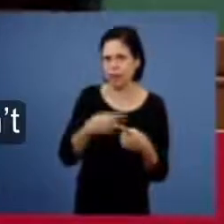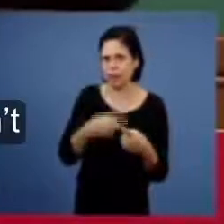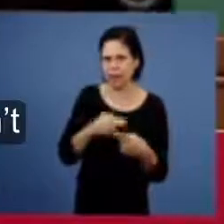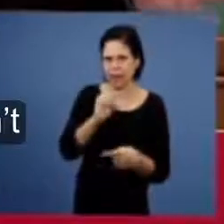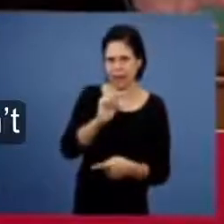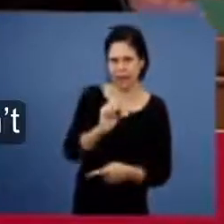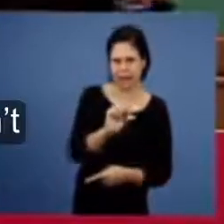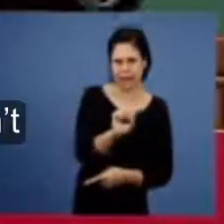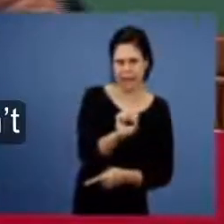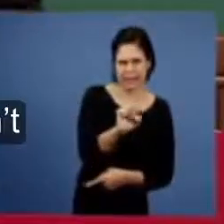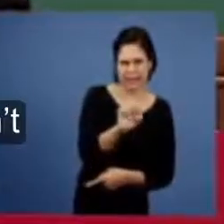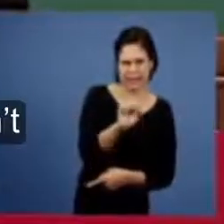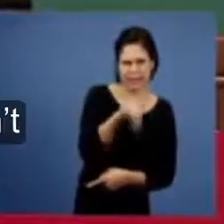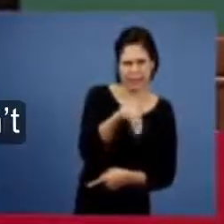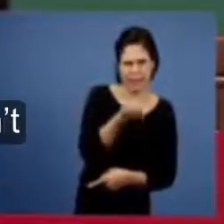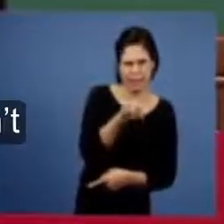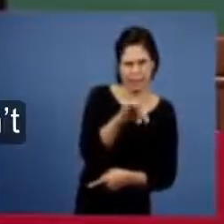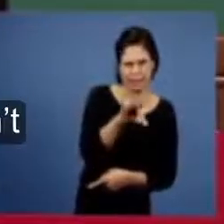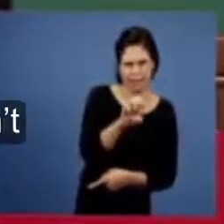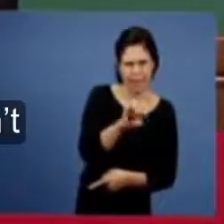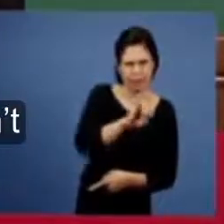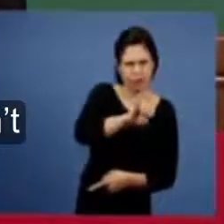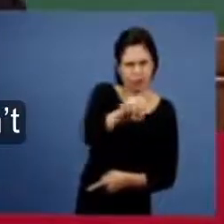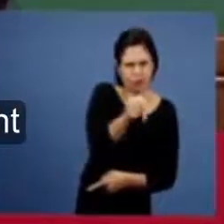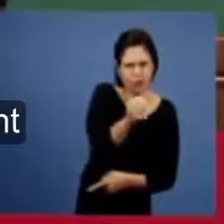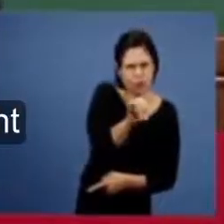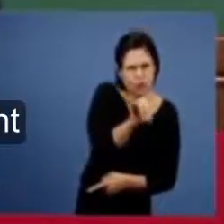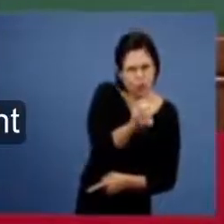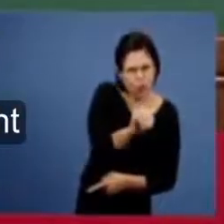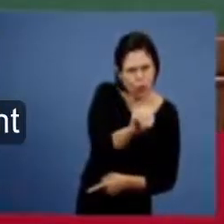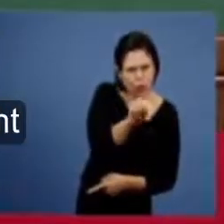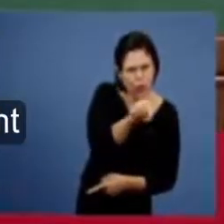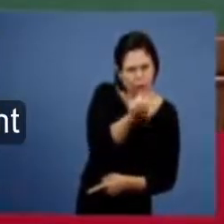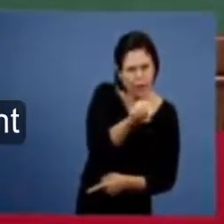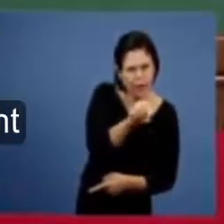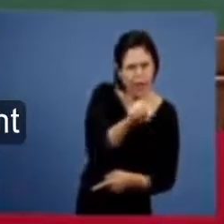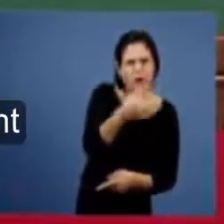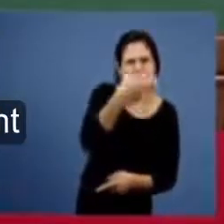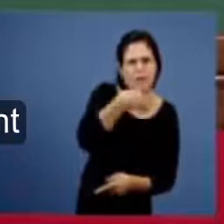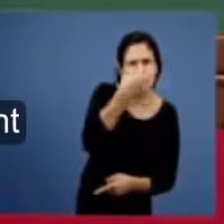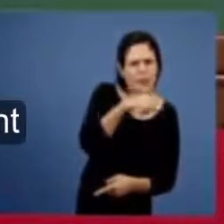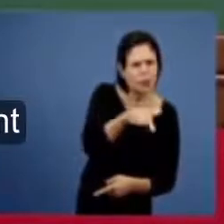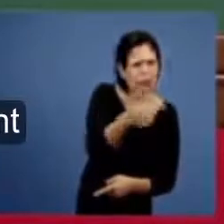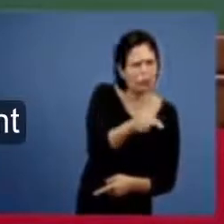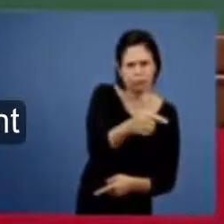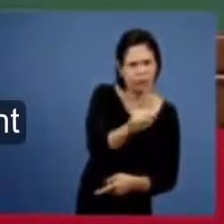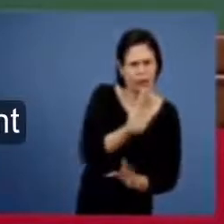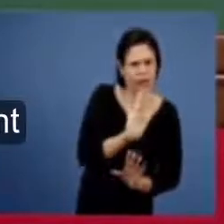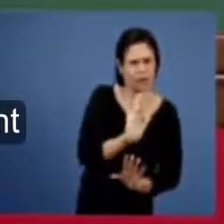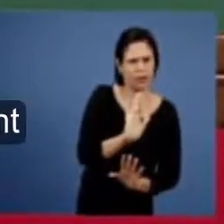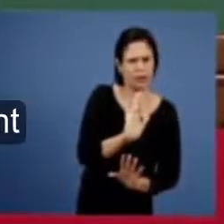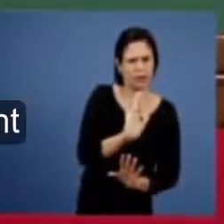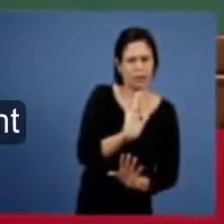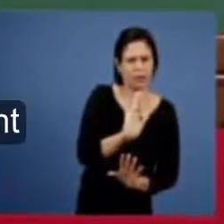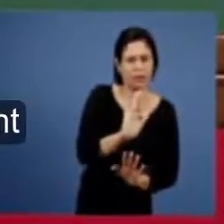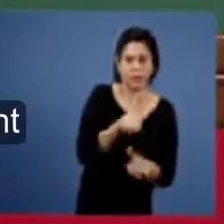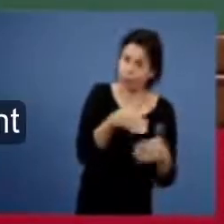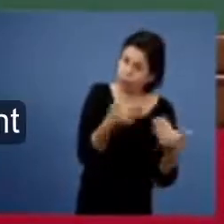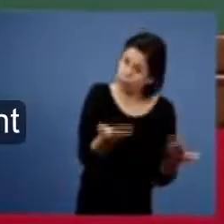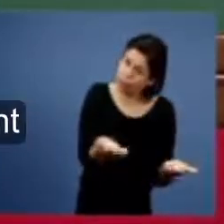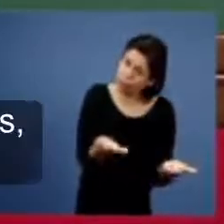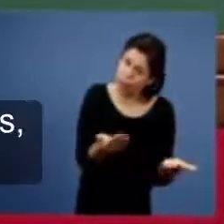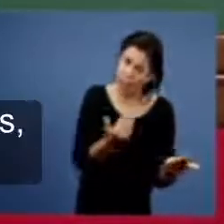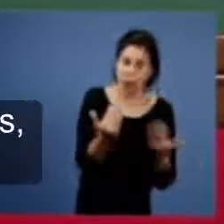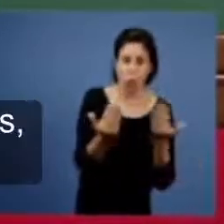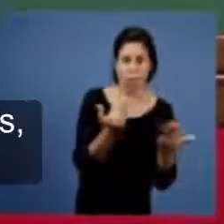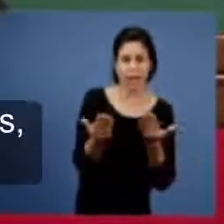entra no campo da produção do trigo, não dá semente, então ela não produz frutos, isto